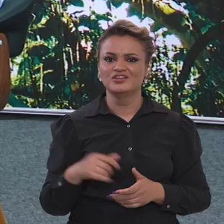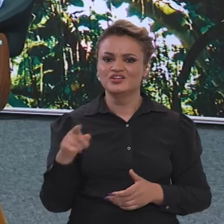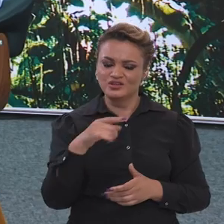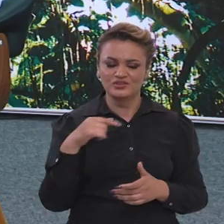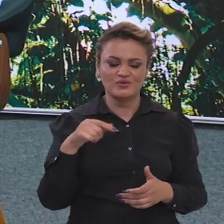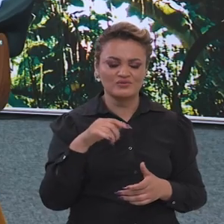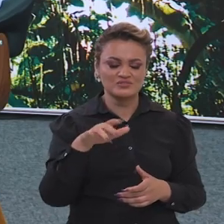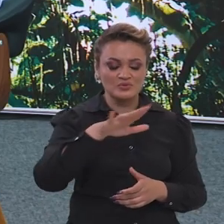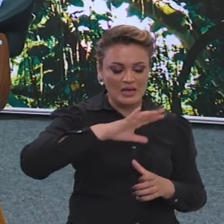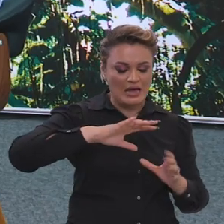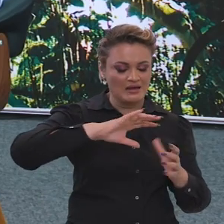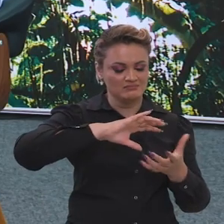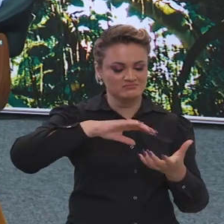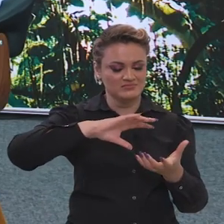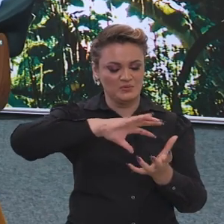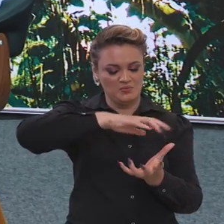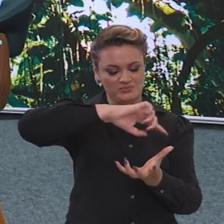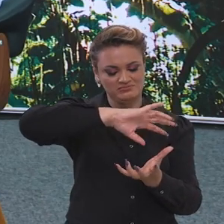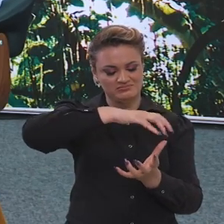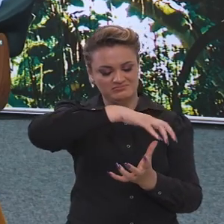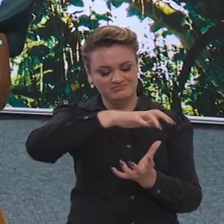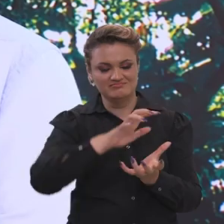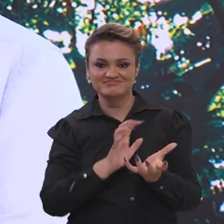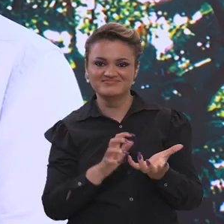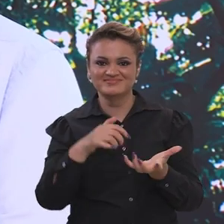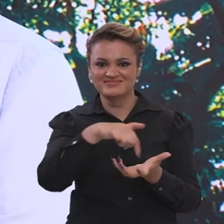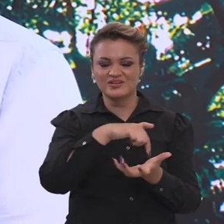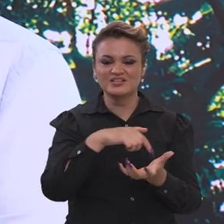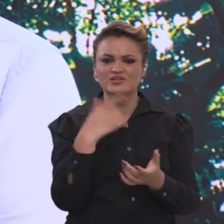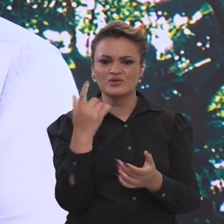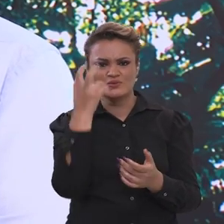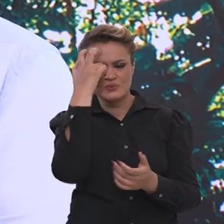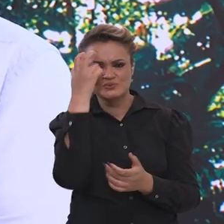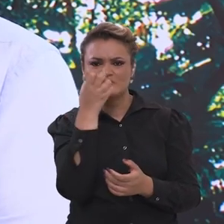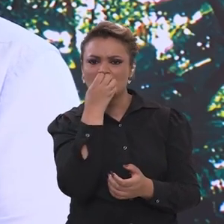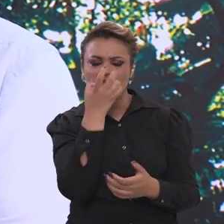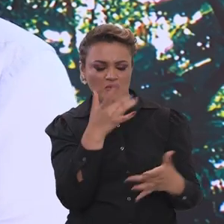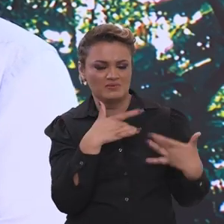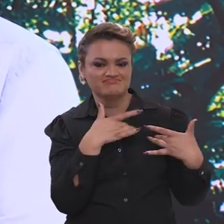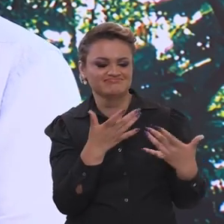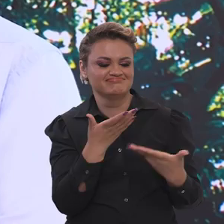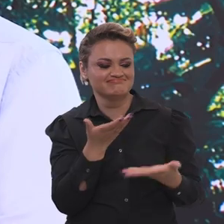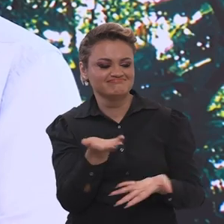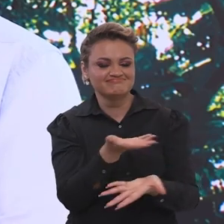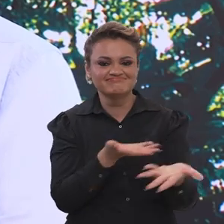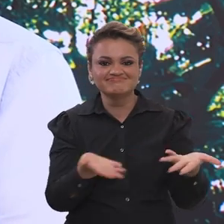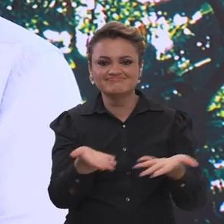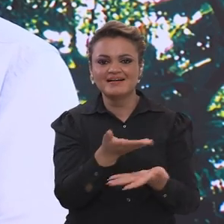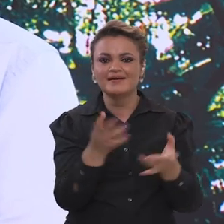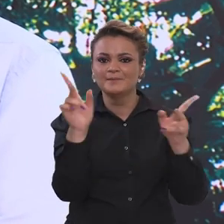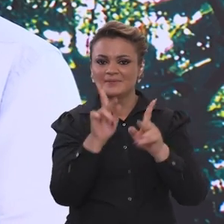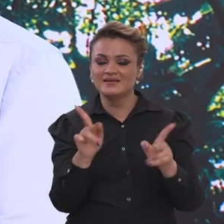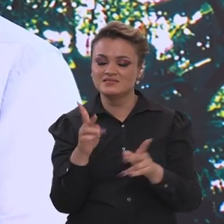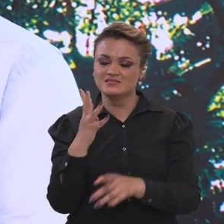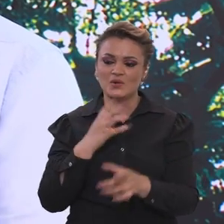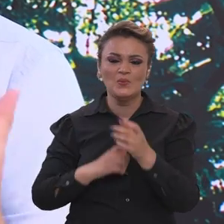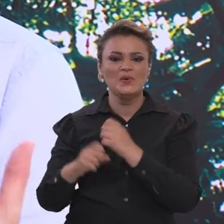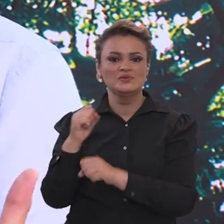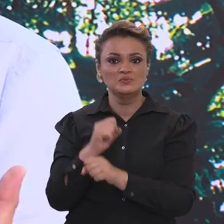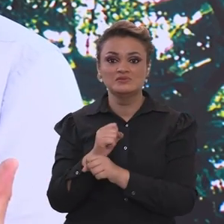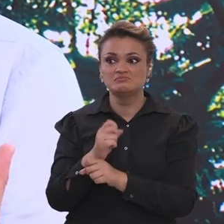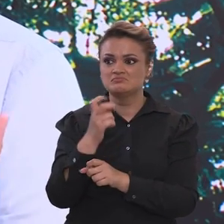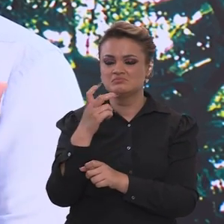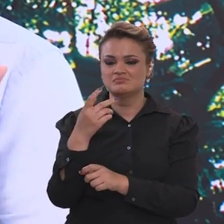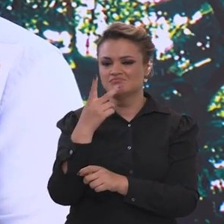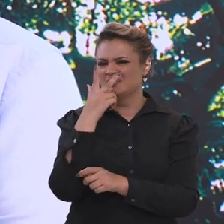nós lideramos todo um continente. Então, nós temos uma cultura muito generosa, muito de paz e que os